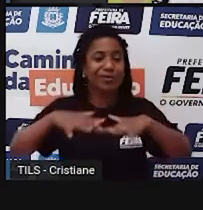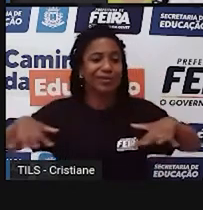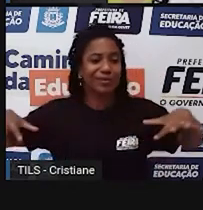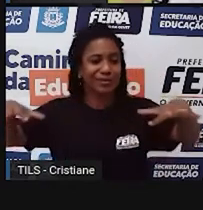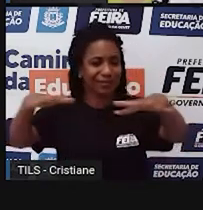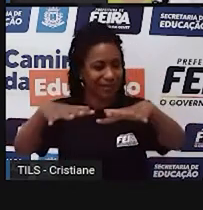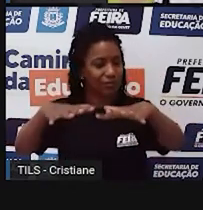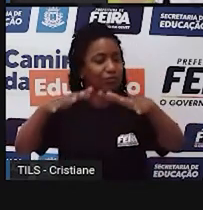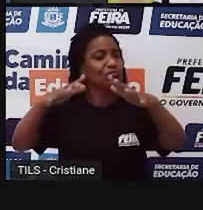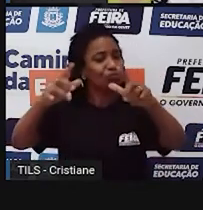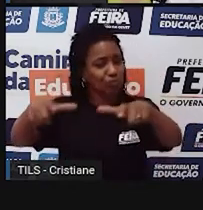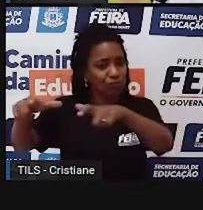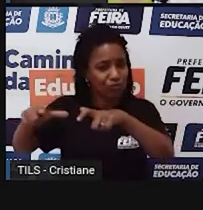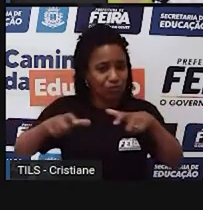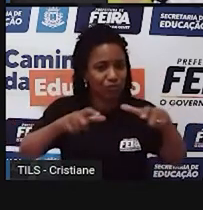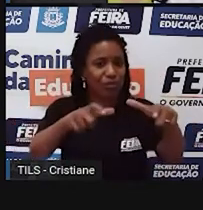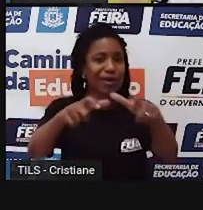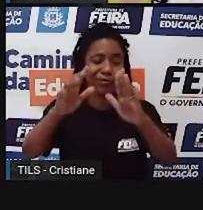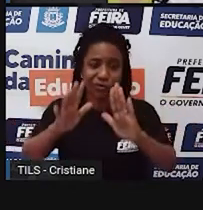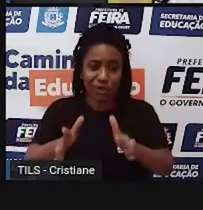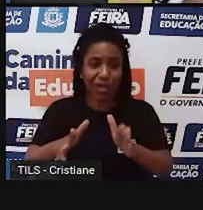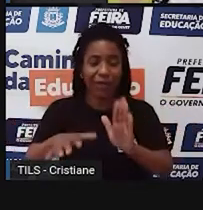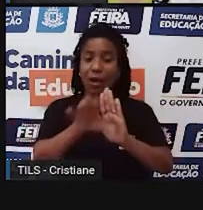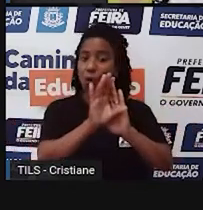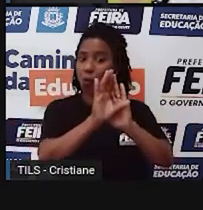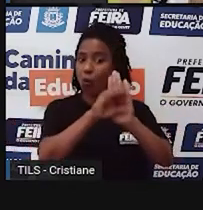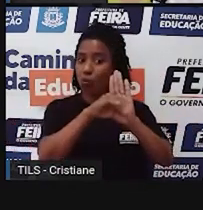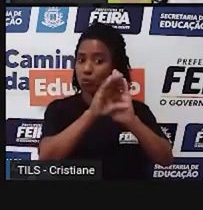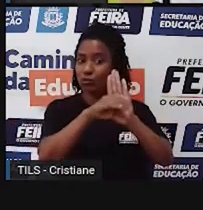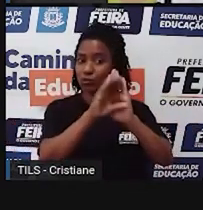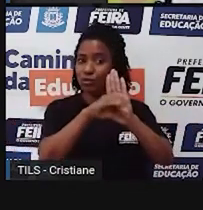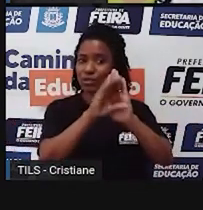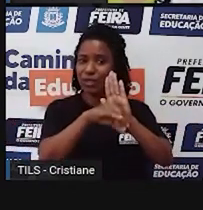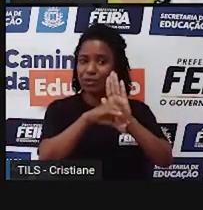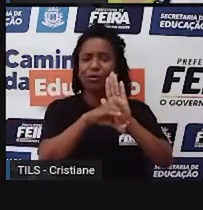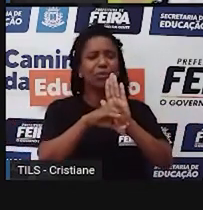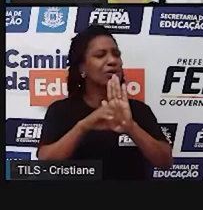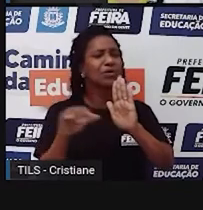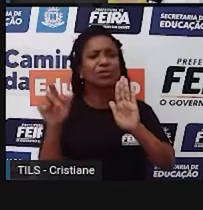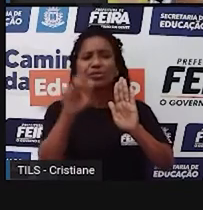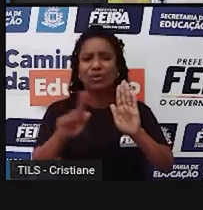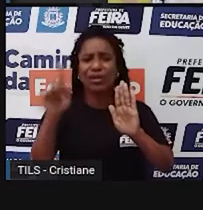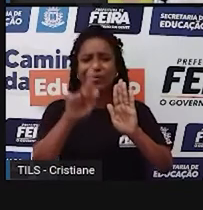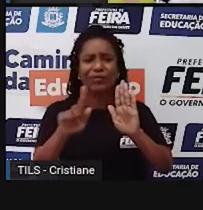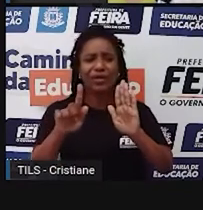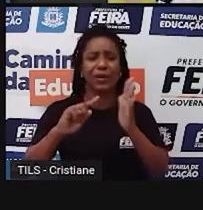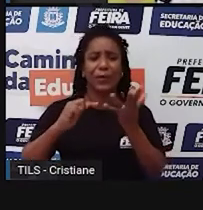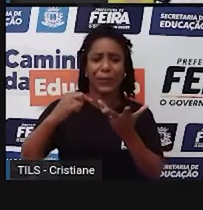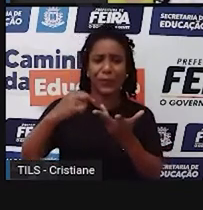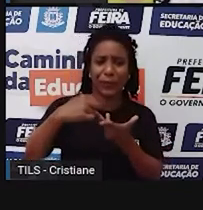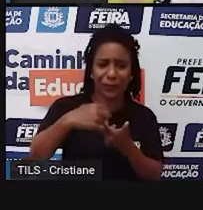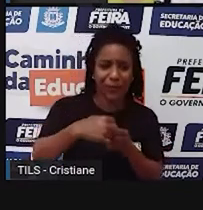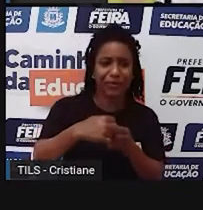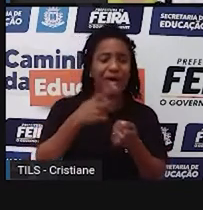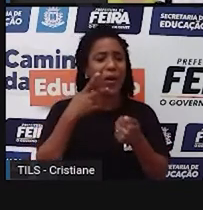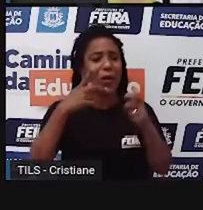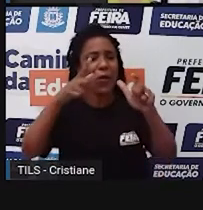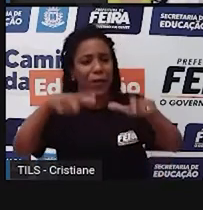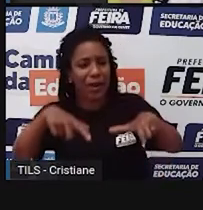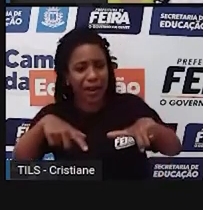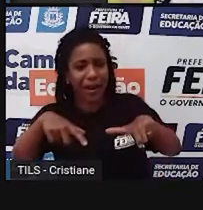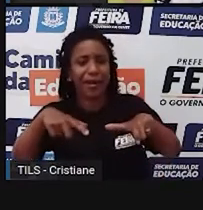geografia para que a gente entenda melhor, porque a gente está o tempo todo falando de paisagem, falando de lugar, falando, né, de espaço